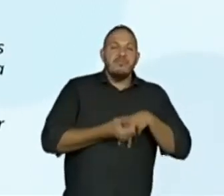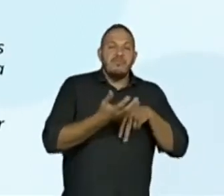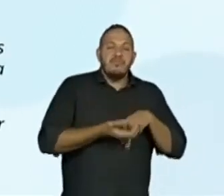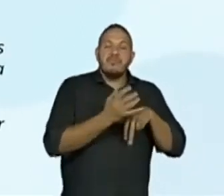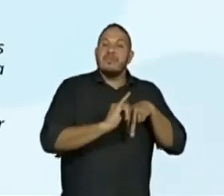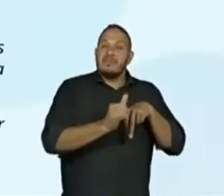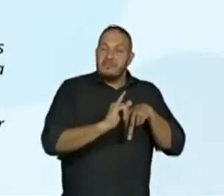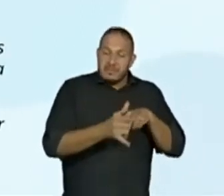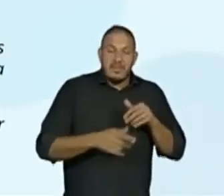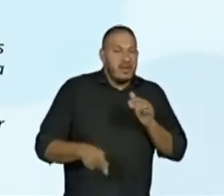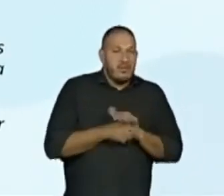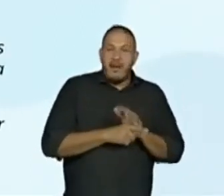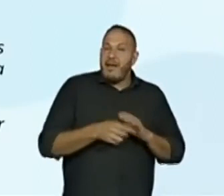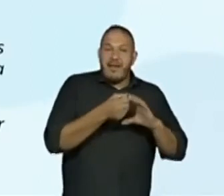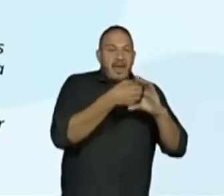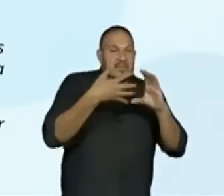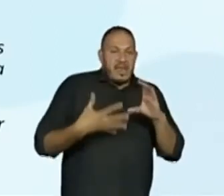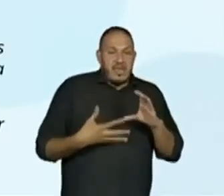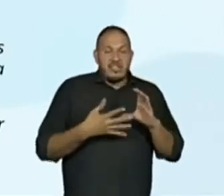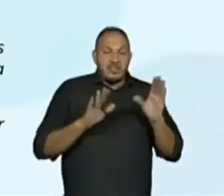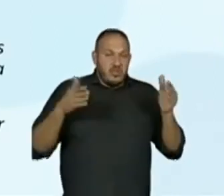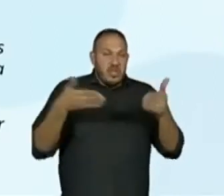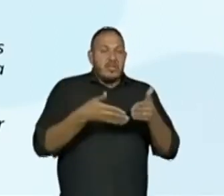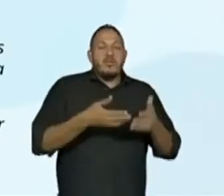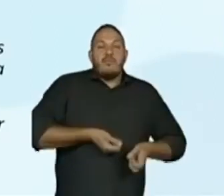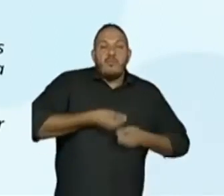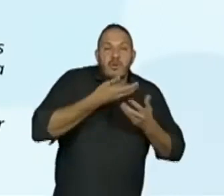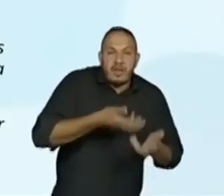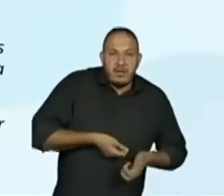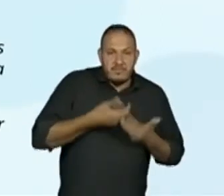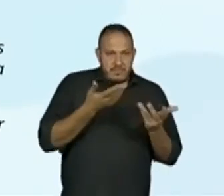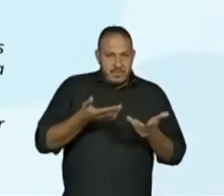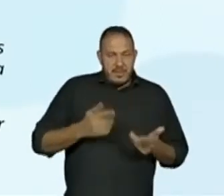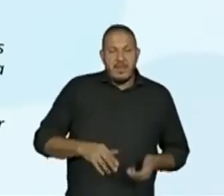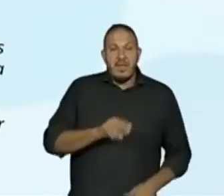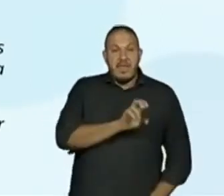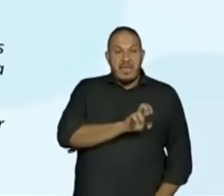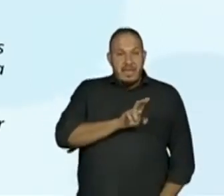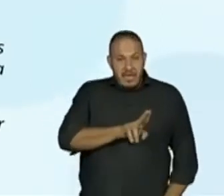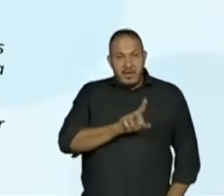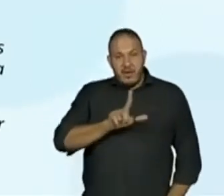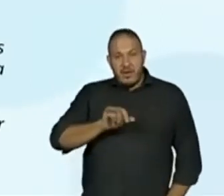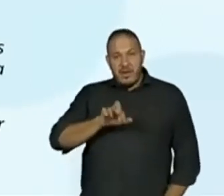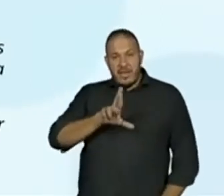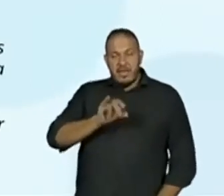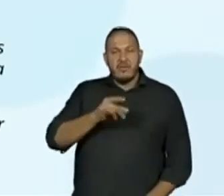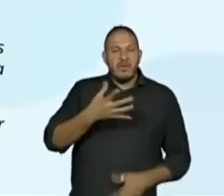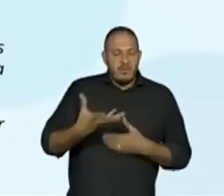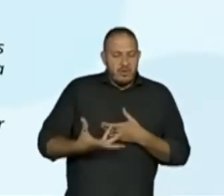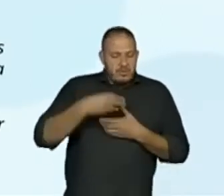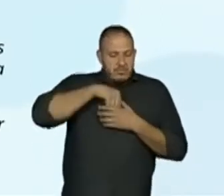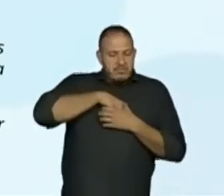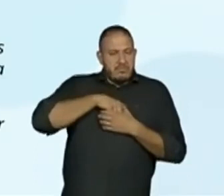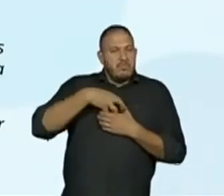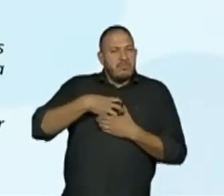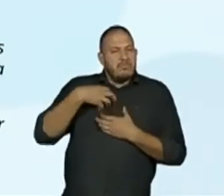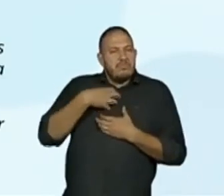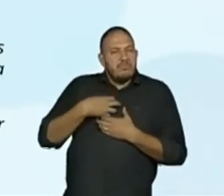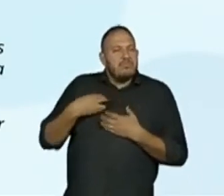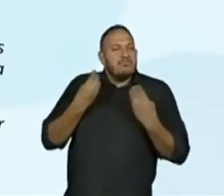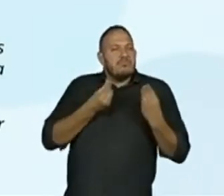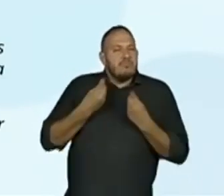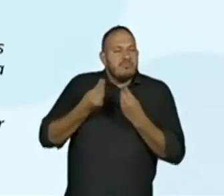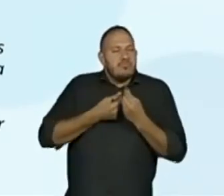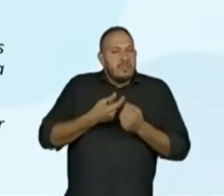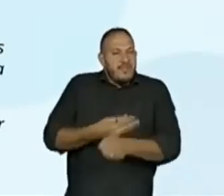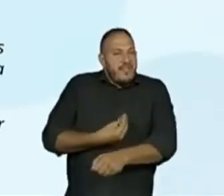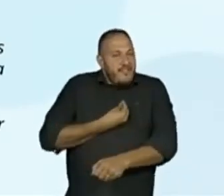característica do gênero poema. O eu lírico é a voz da subjetividade de vivências e emoções do